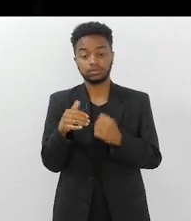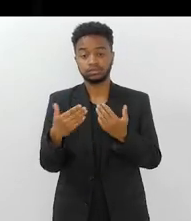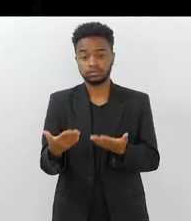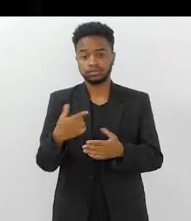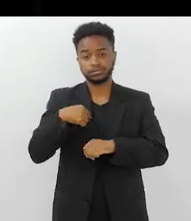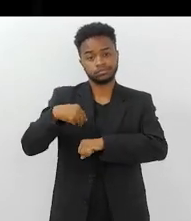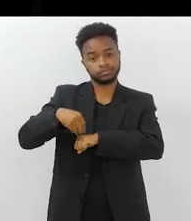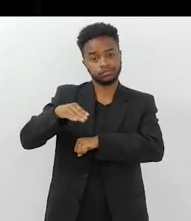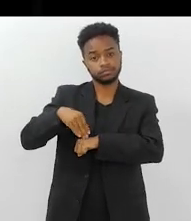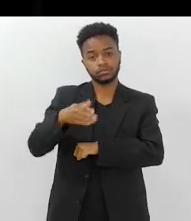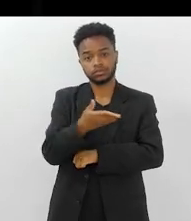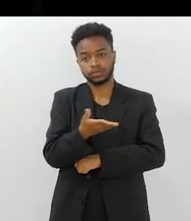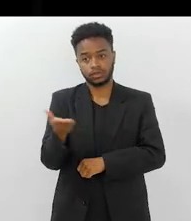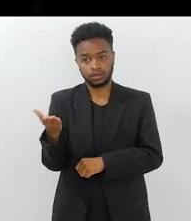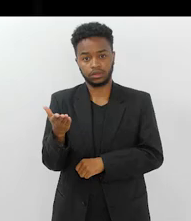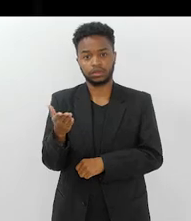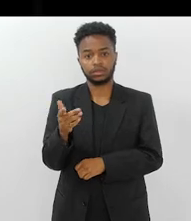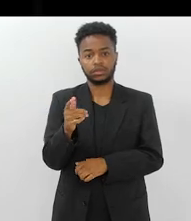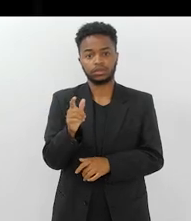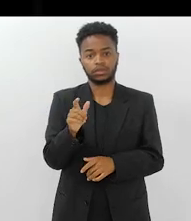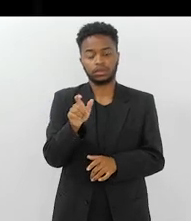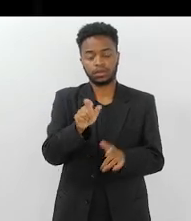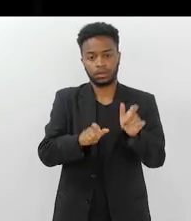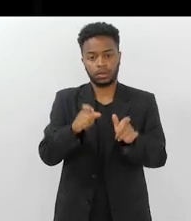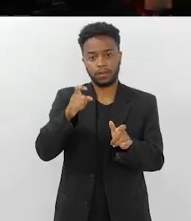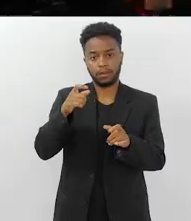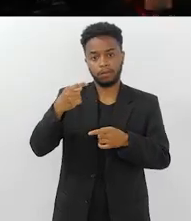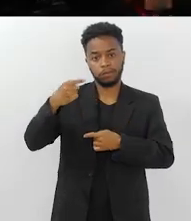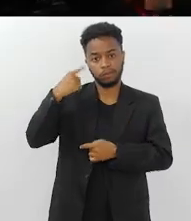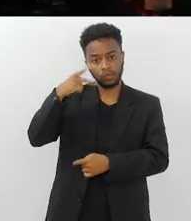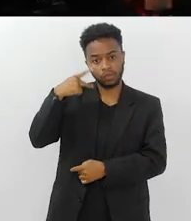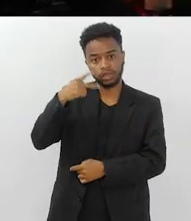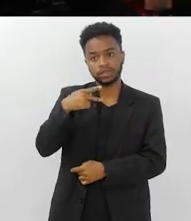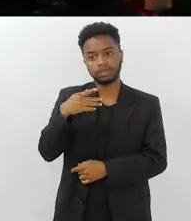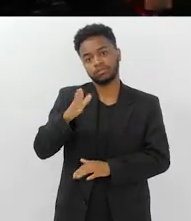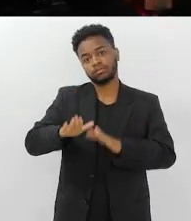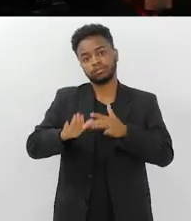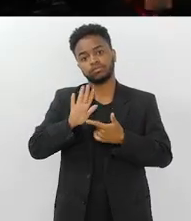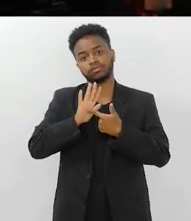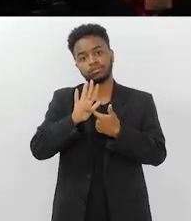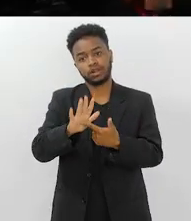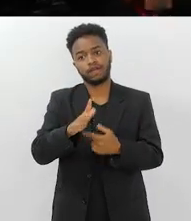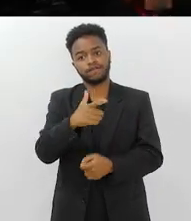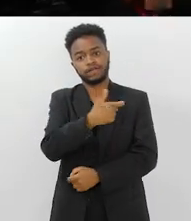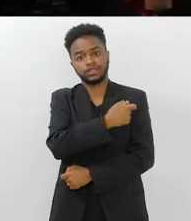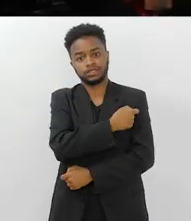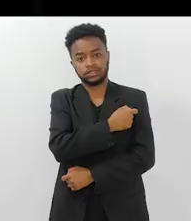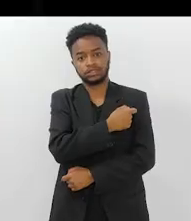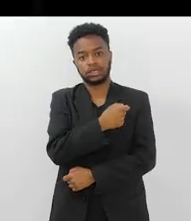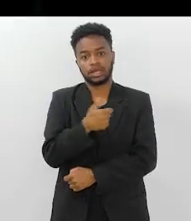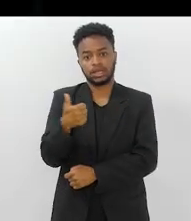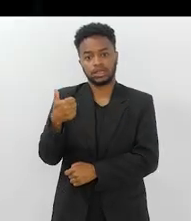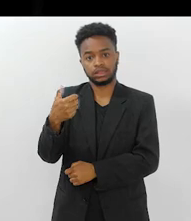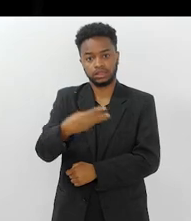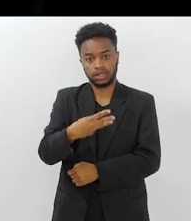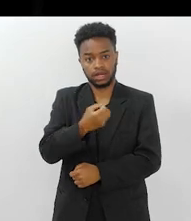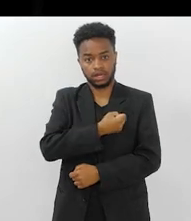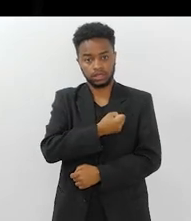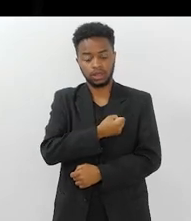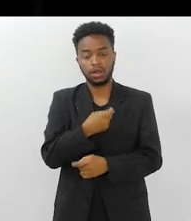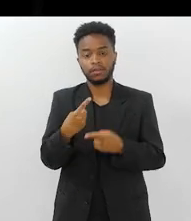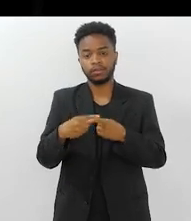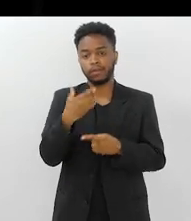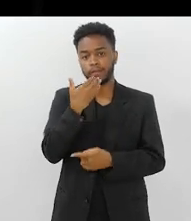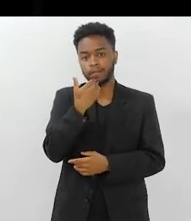fica aí a mensagem para os políticos, né? De repente, trazer essa vacina pneumocóxica 13, que é